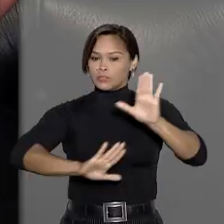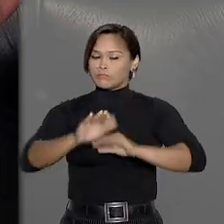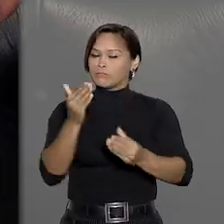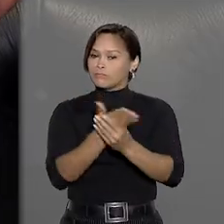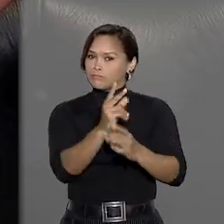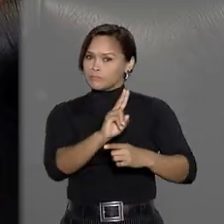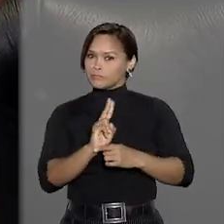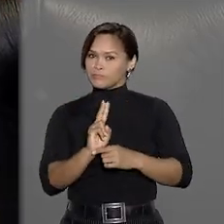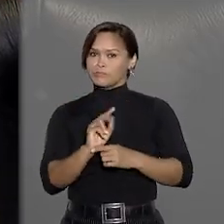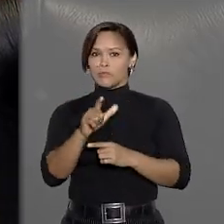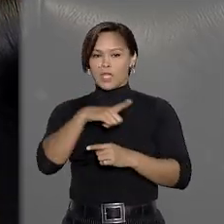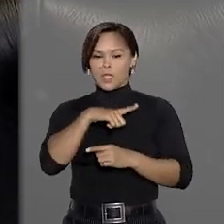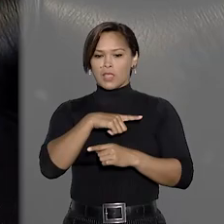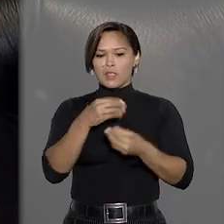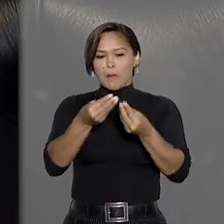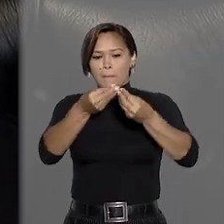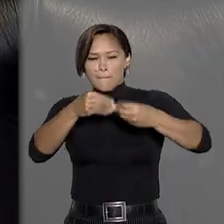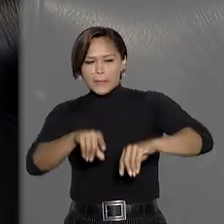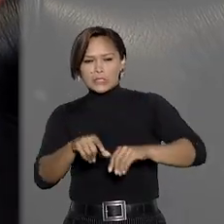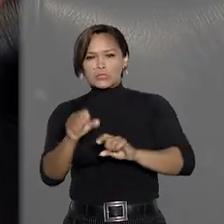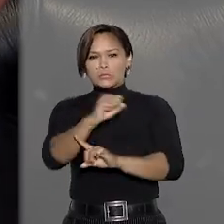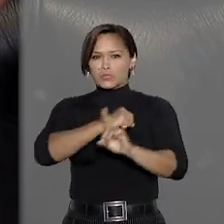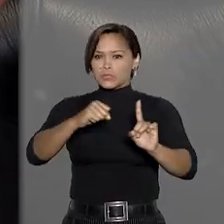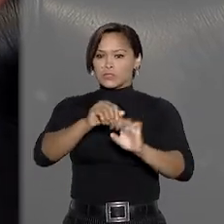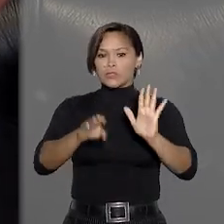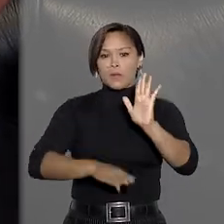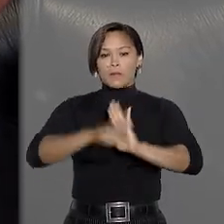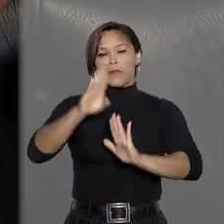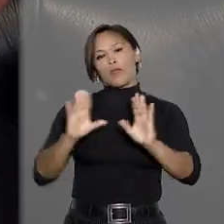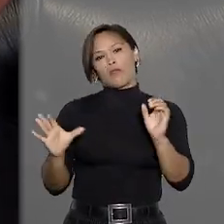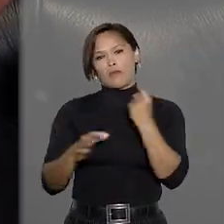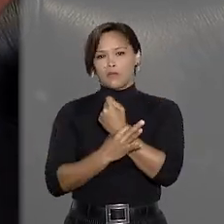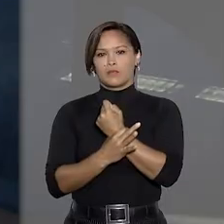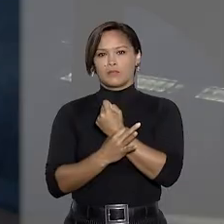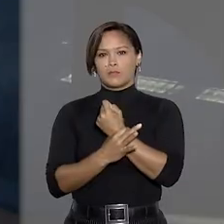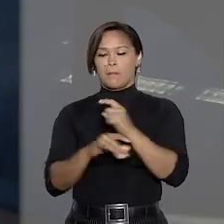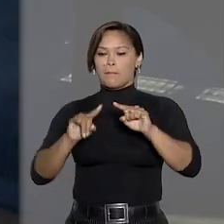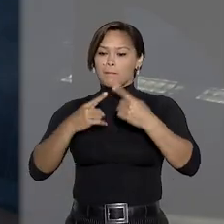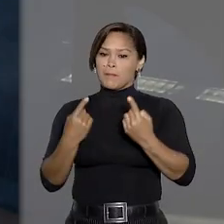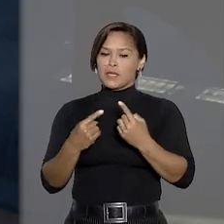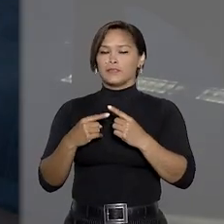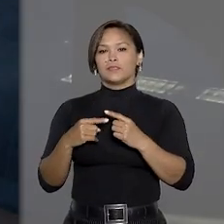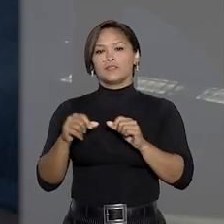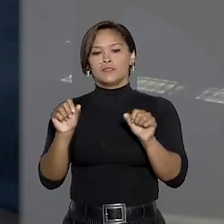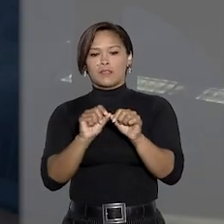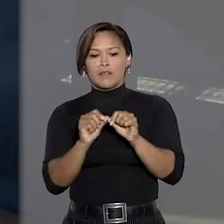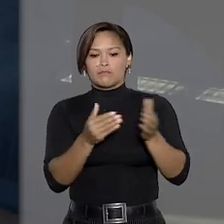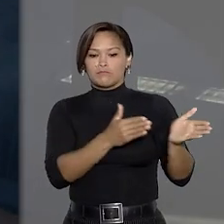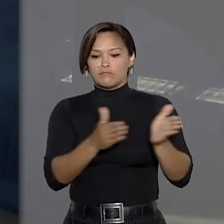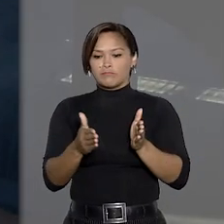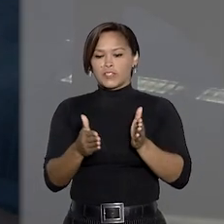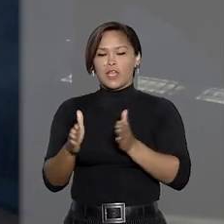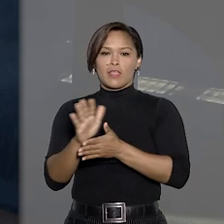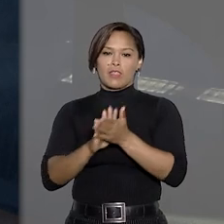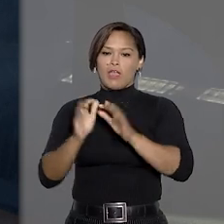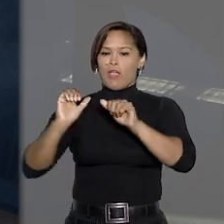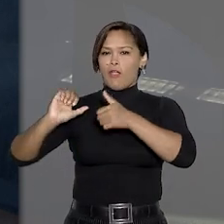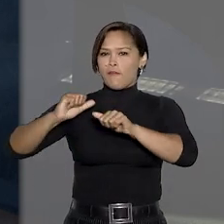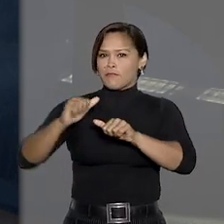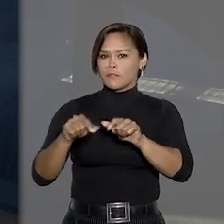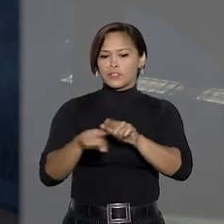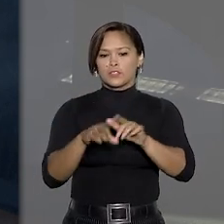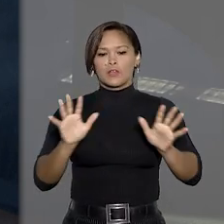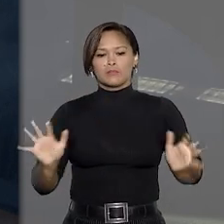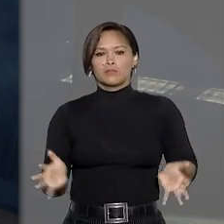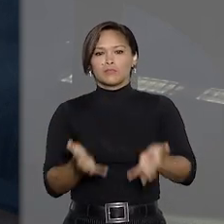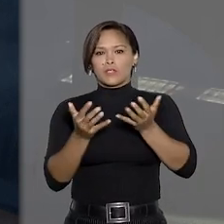e foi tomada visando não causar prejuízo social maior aos segurados, porém sem efetuar até aqui qualquer avaliação